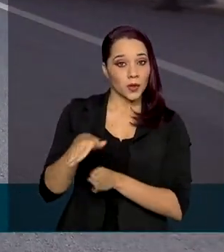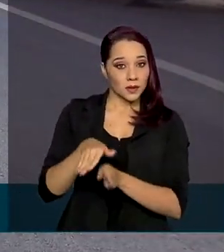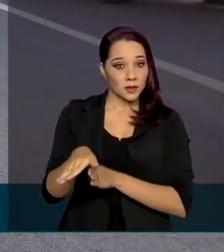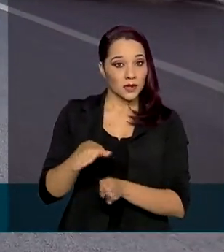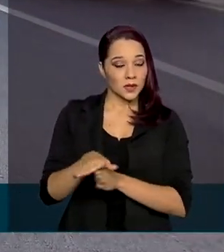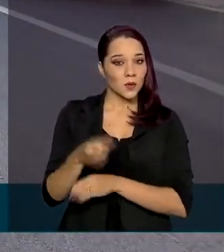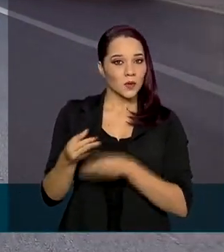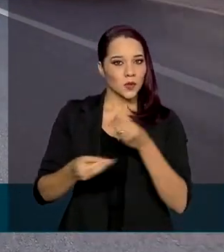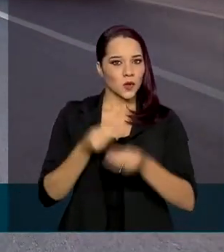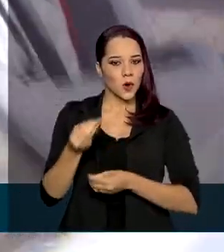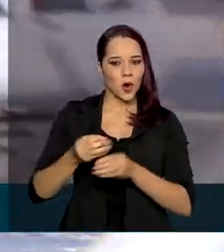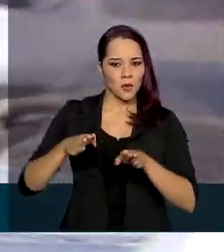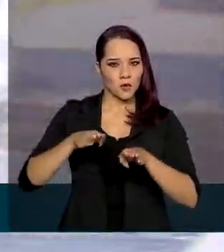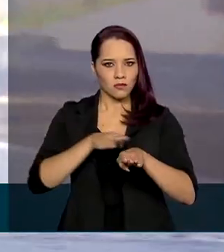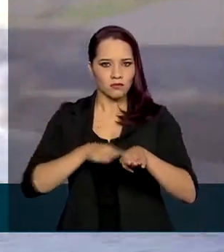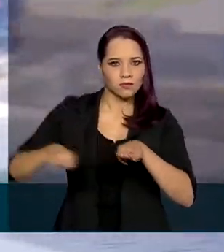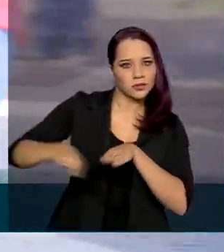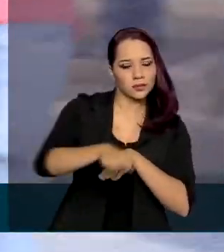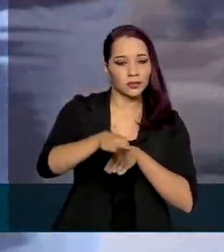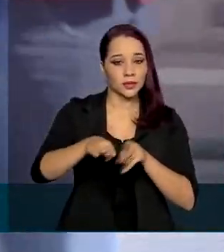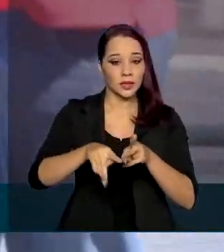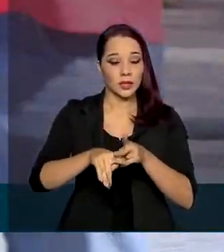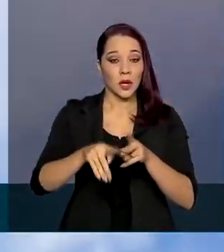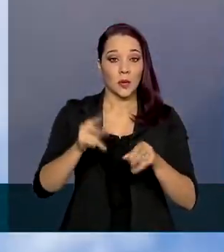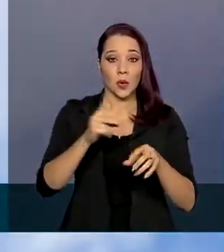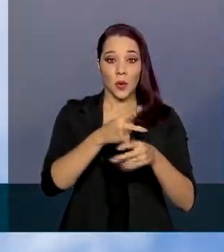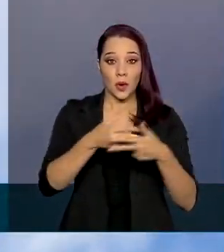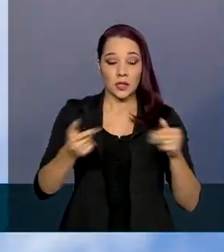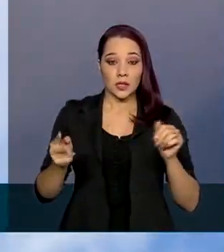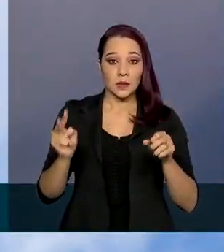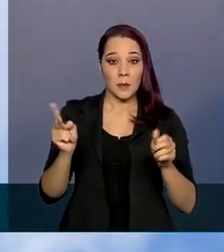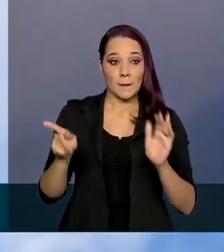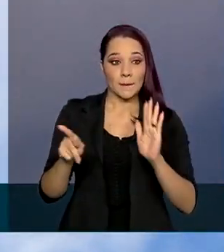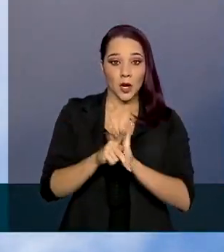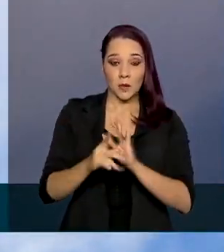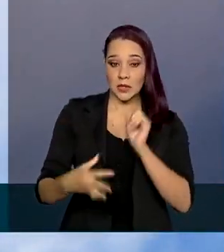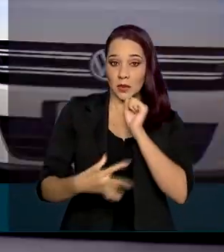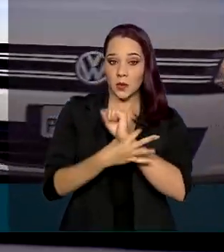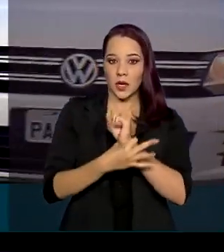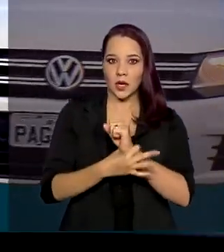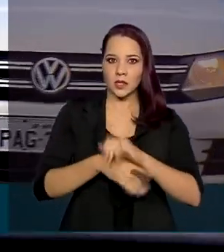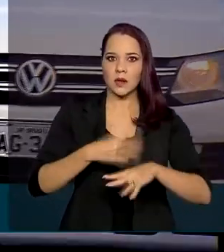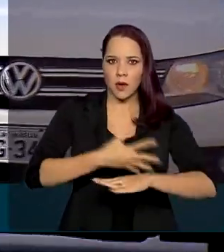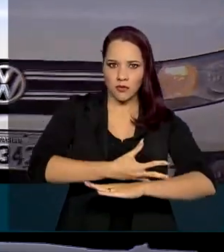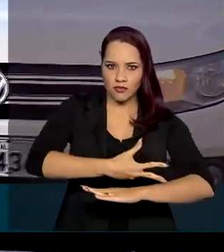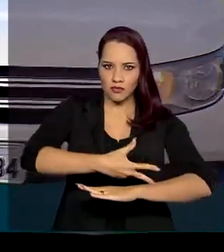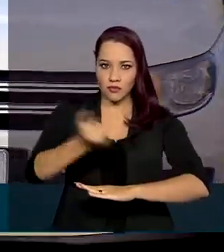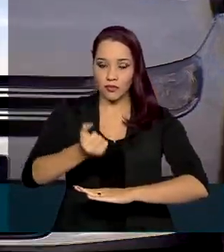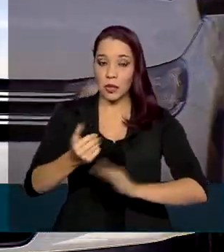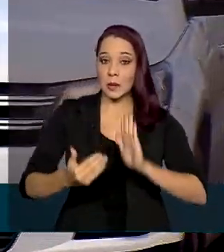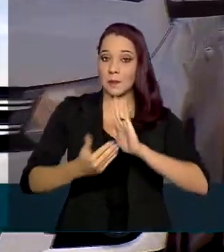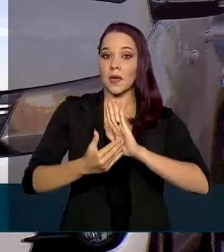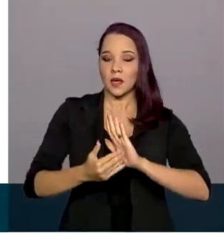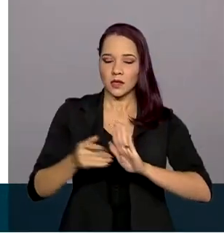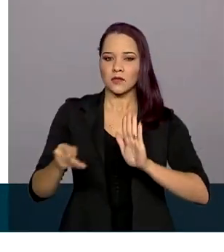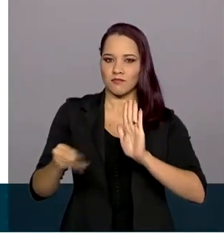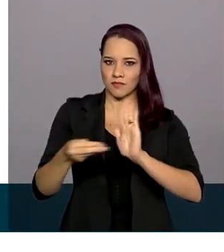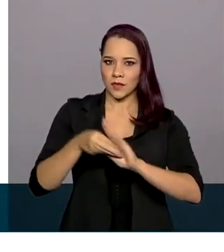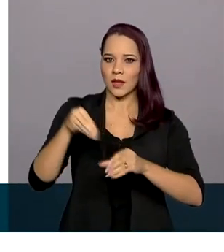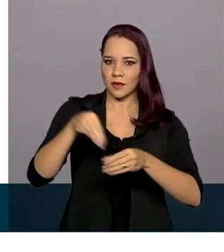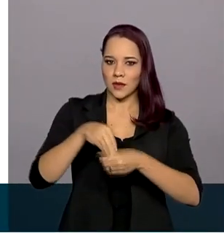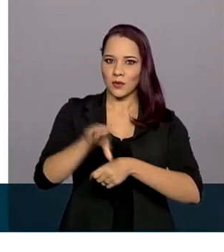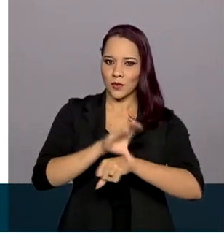sobre ultrapassagem, equipamentos de segurança e limites de velocidade também fazem parte do Código.